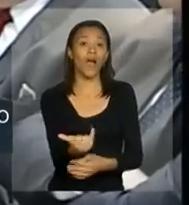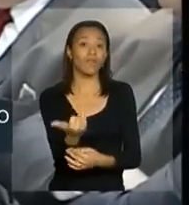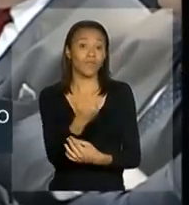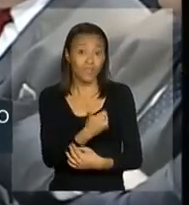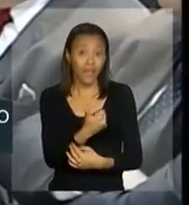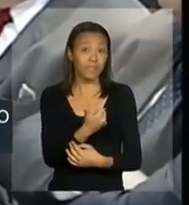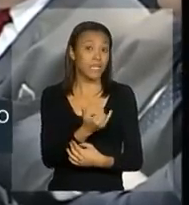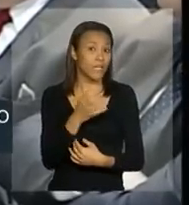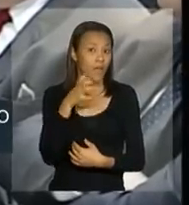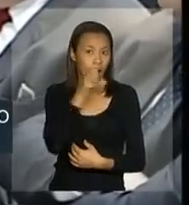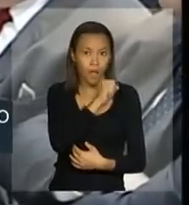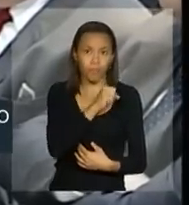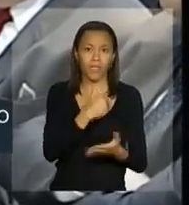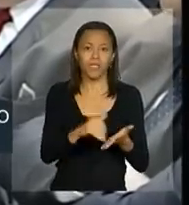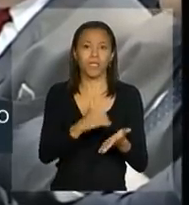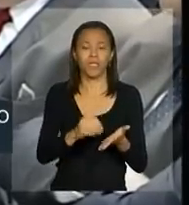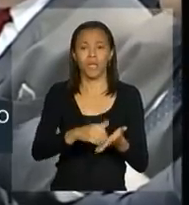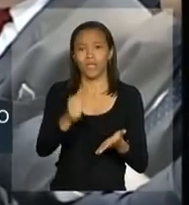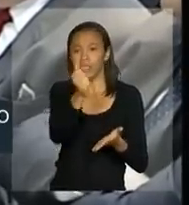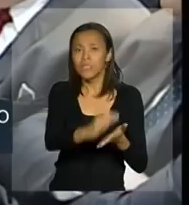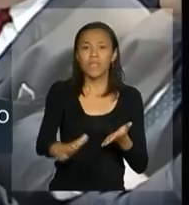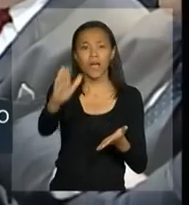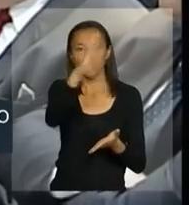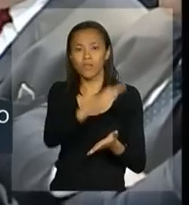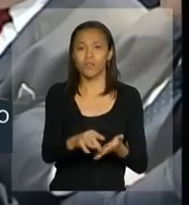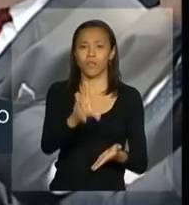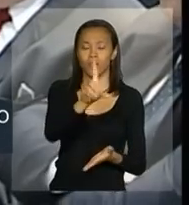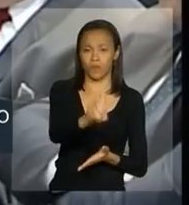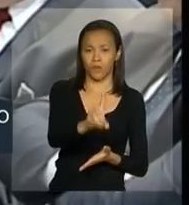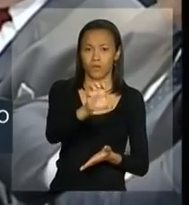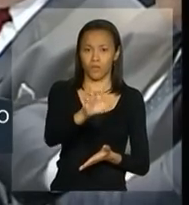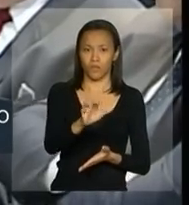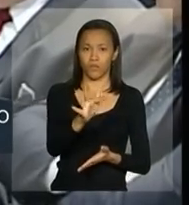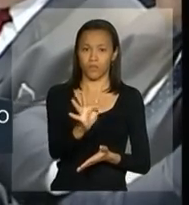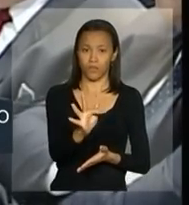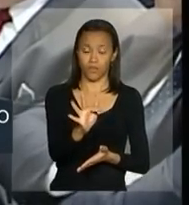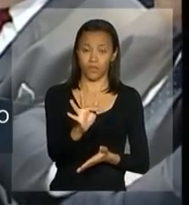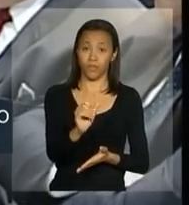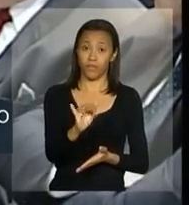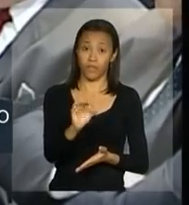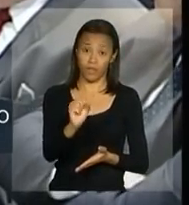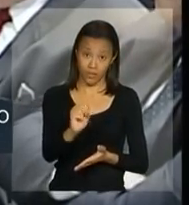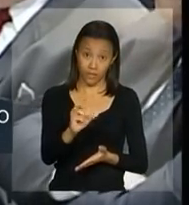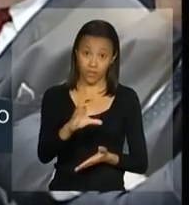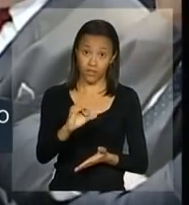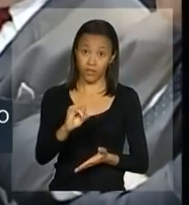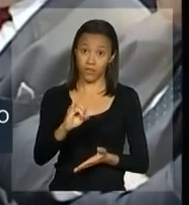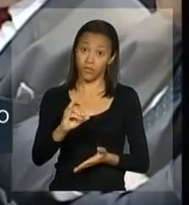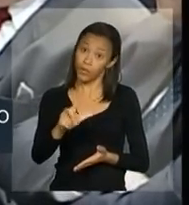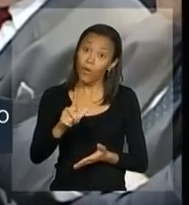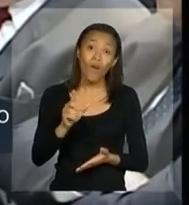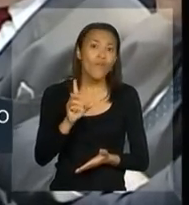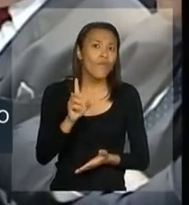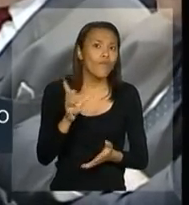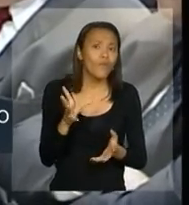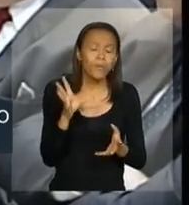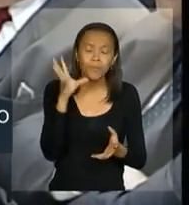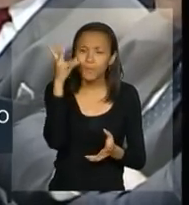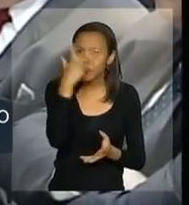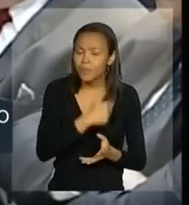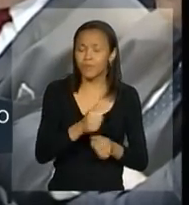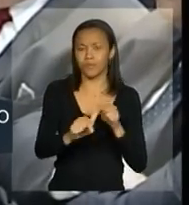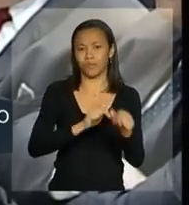convocado pela Secretaria Nacional de Defesa Civil e, ao longo desse ano, foi feito um belíssimo